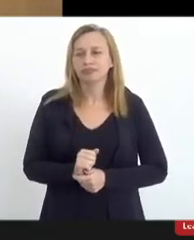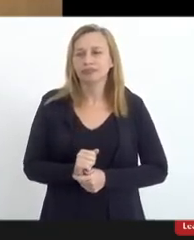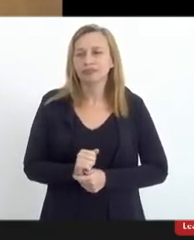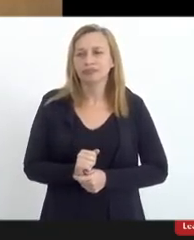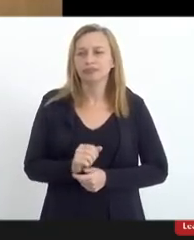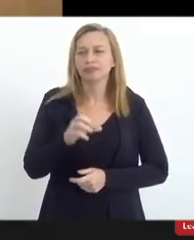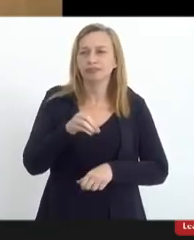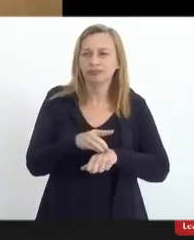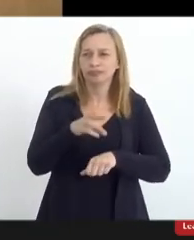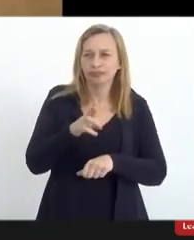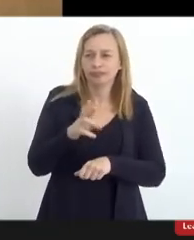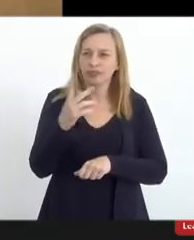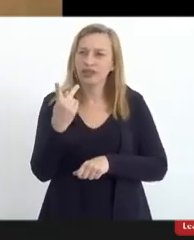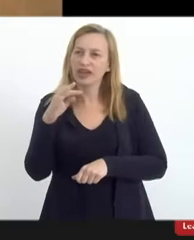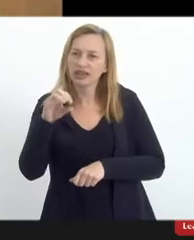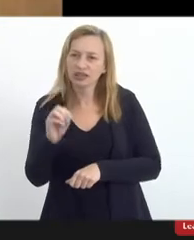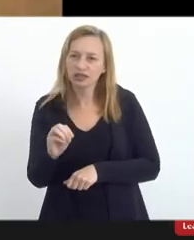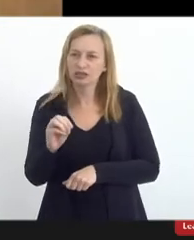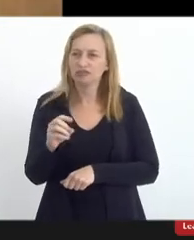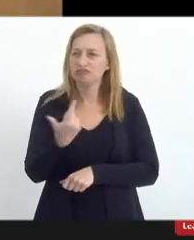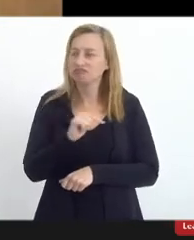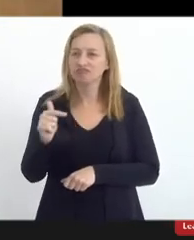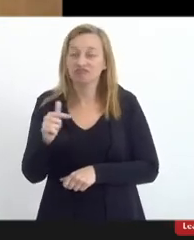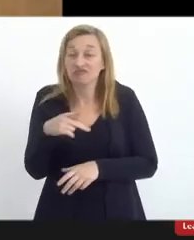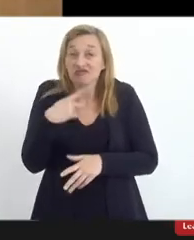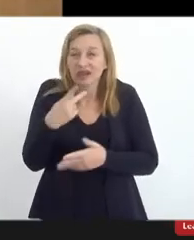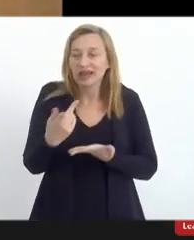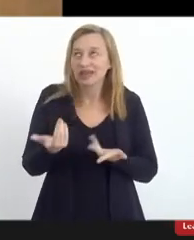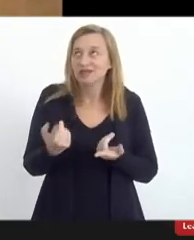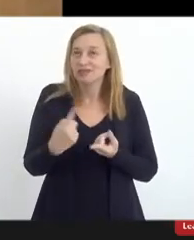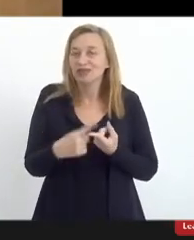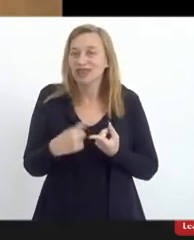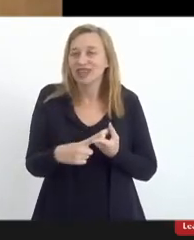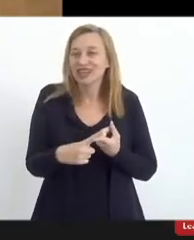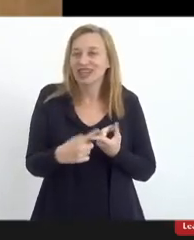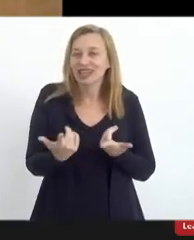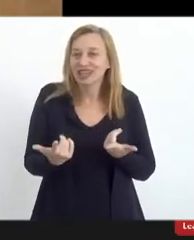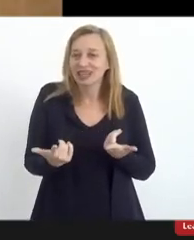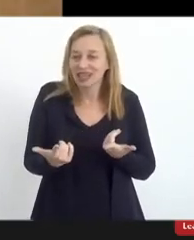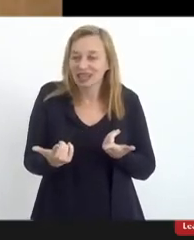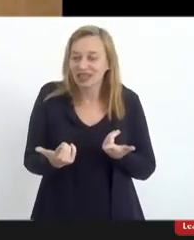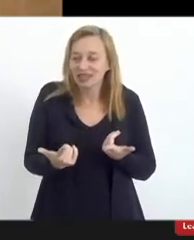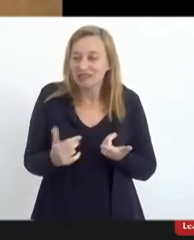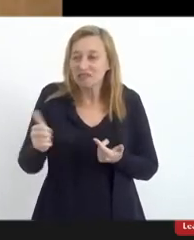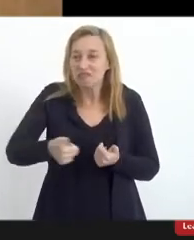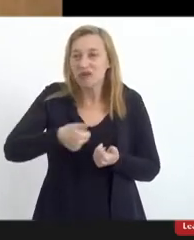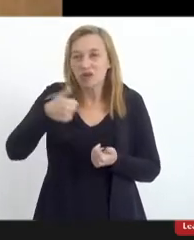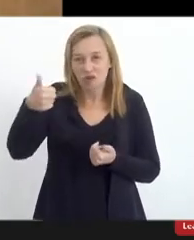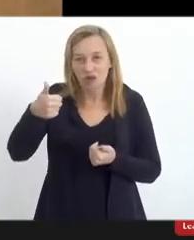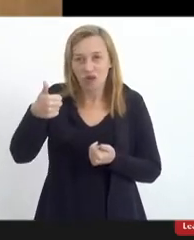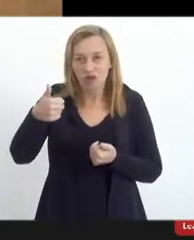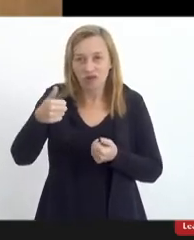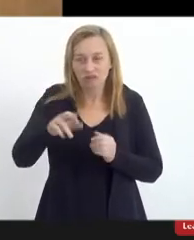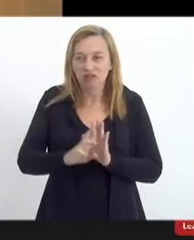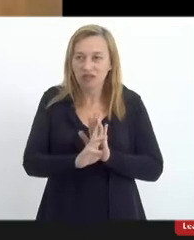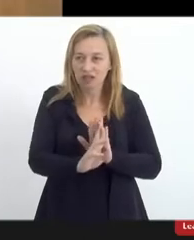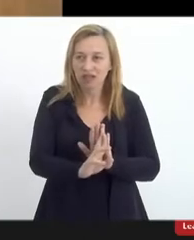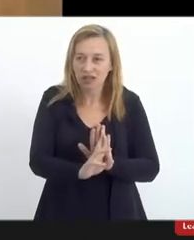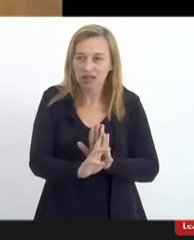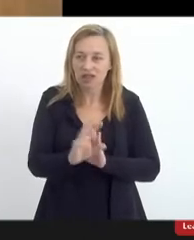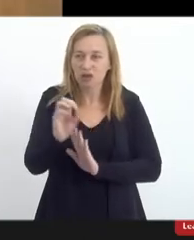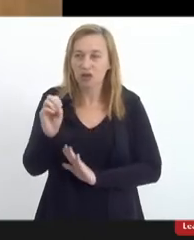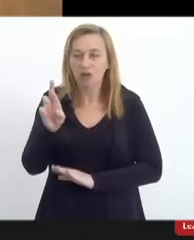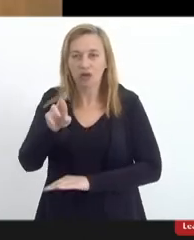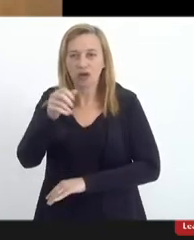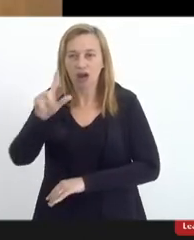Doutor Édio, nem tenho palavras, né, porque doutor Édio foi uma das melhores defesas orais que eu já vi